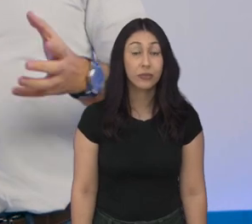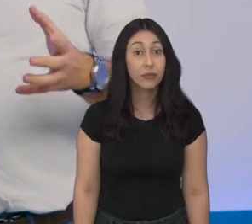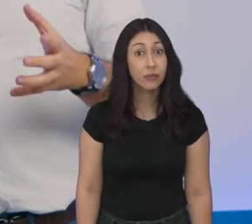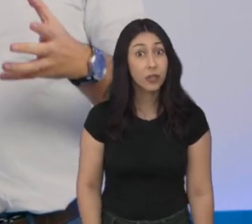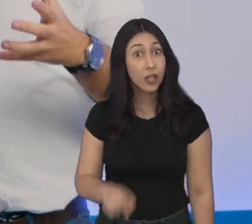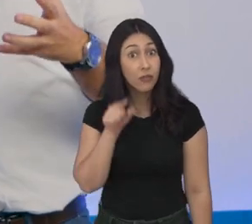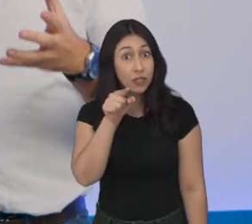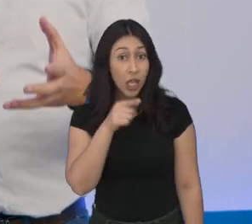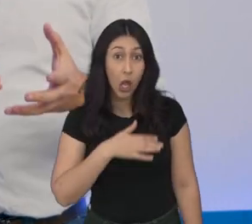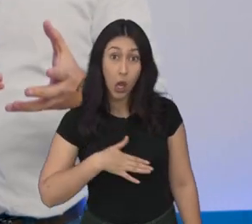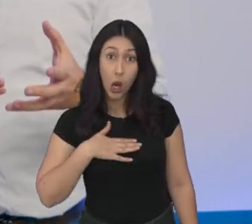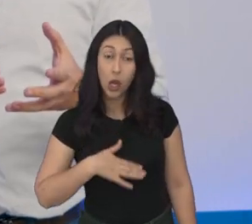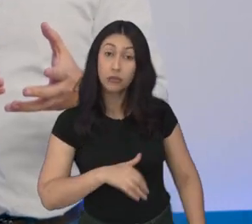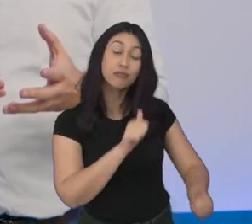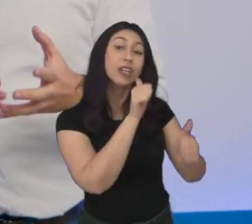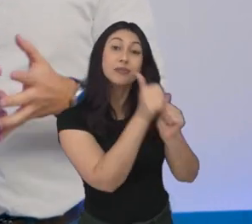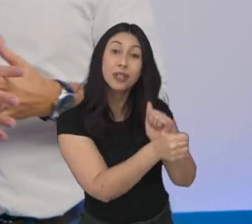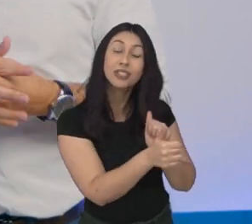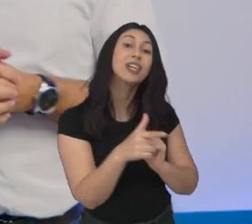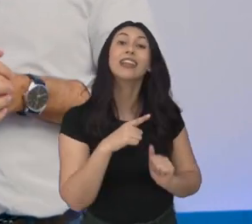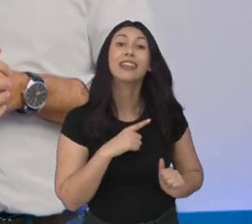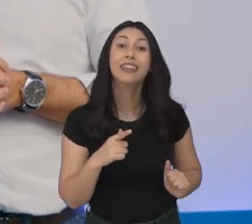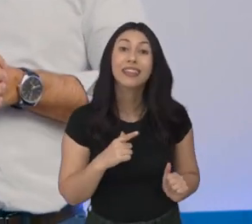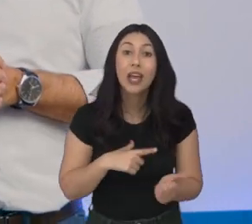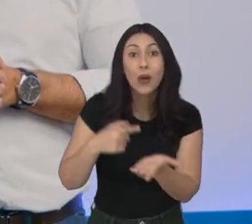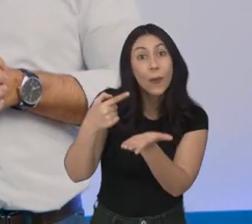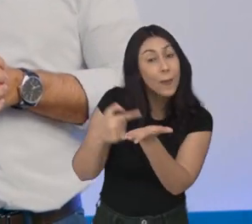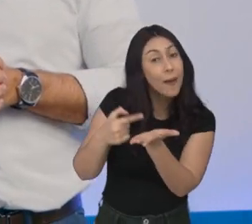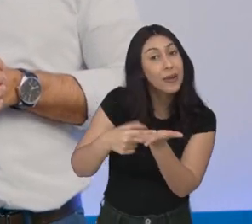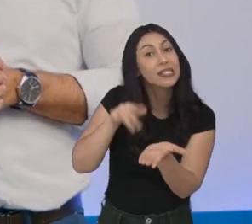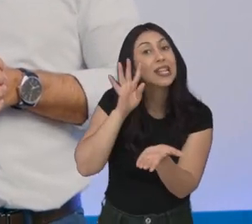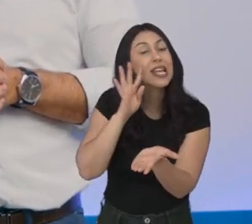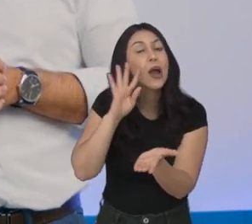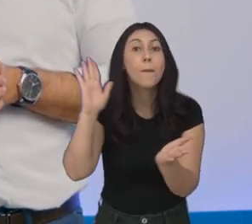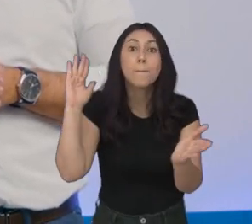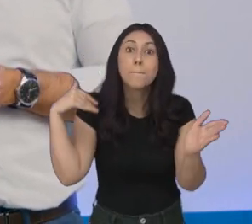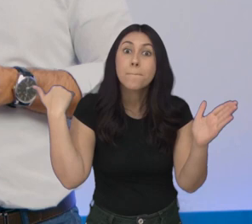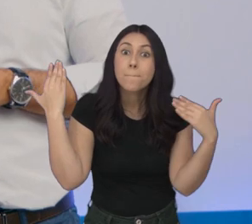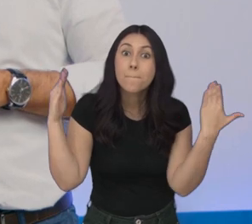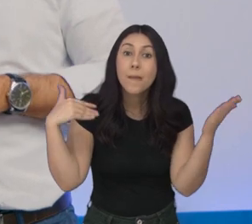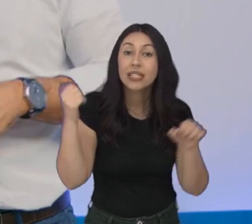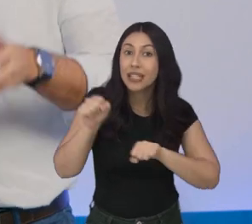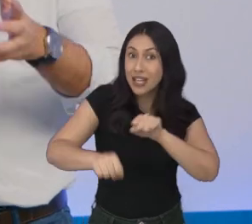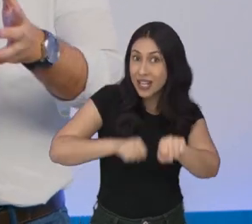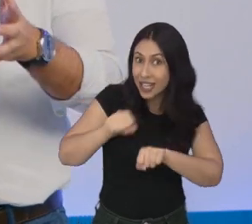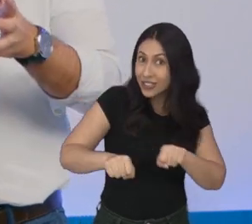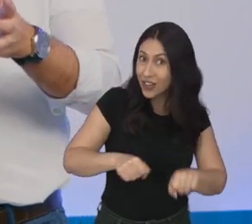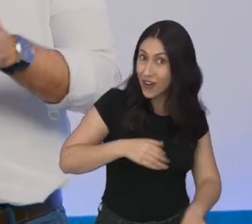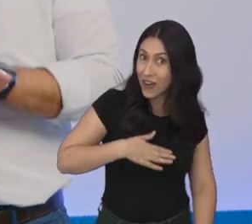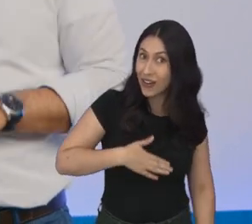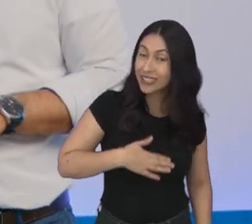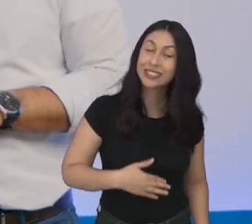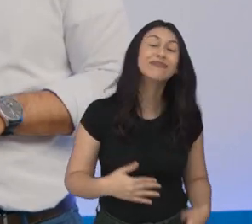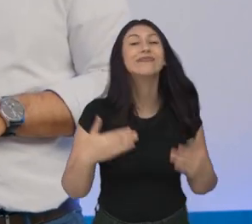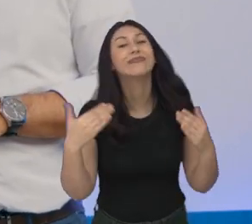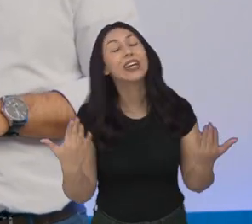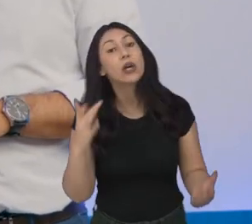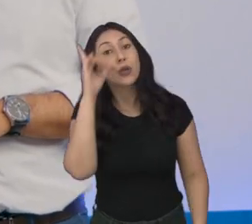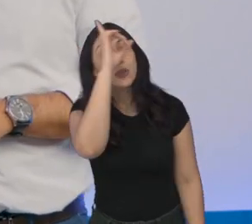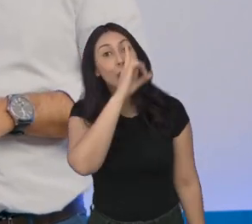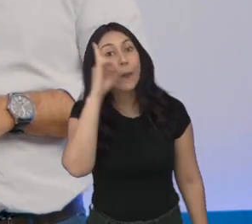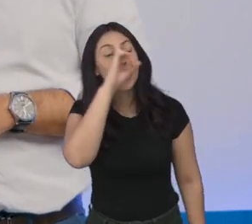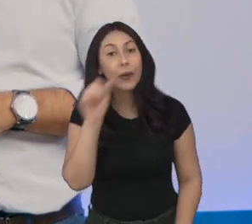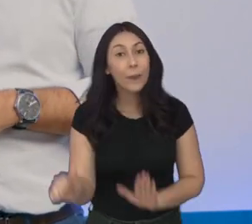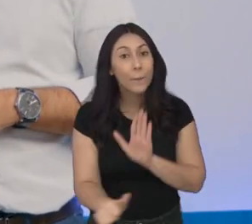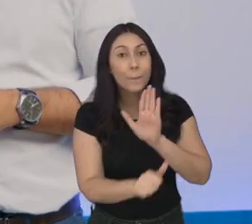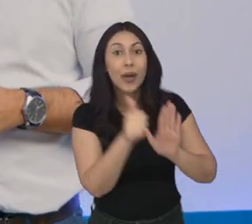E se você é do esporte, ainda tem outra programação aqui na cidade, viu? Um passeio ciclístico. Que tal? Pois é, neste domingo vai